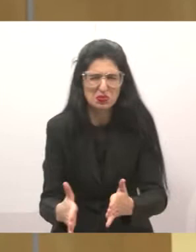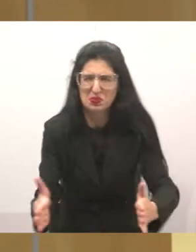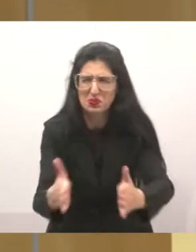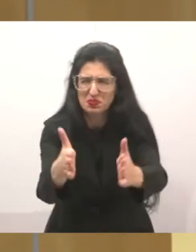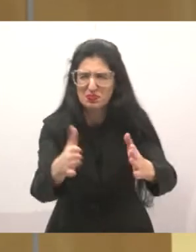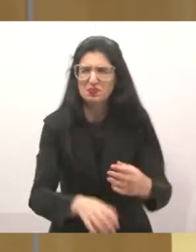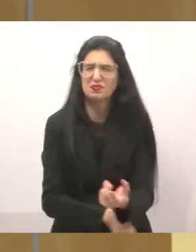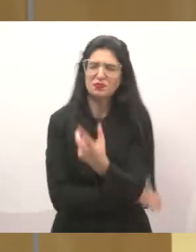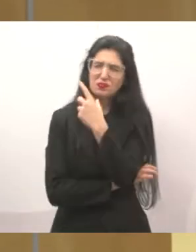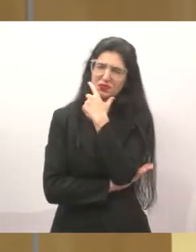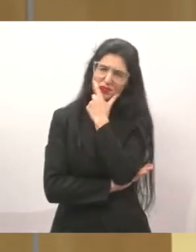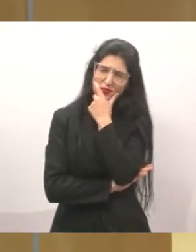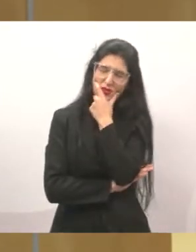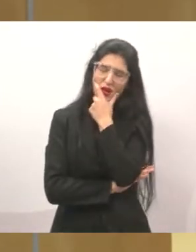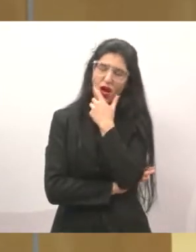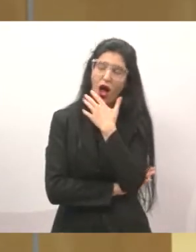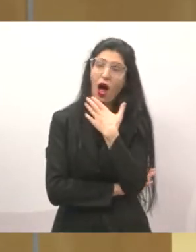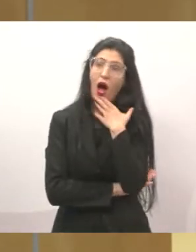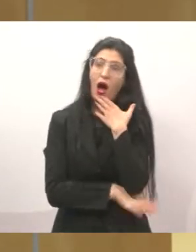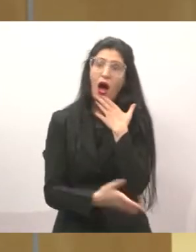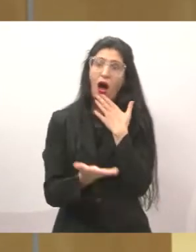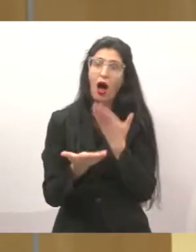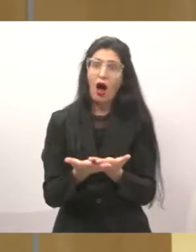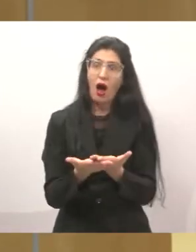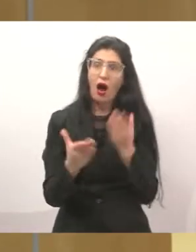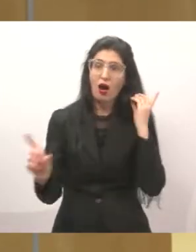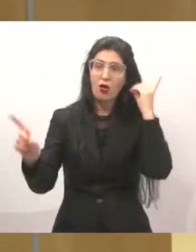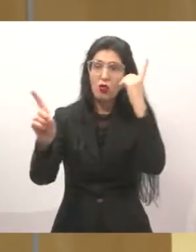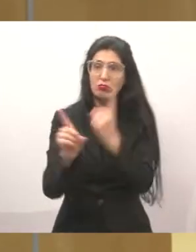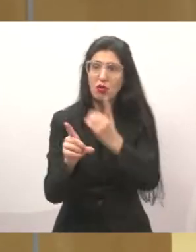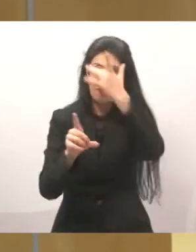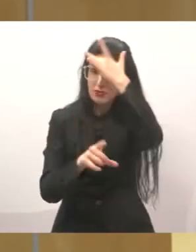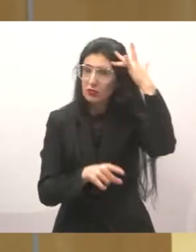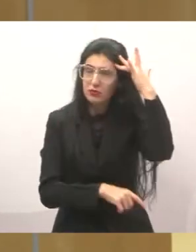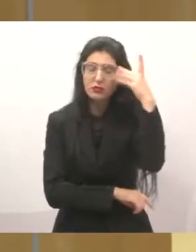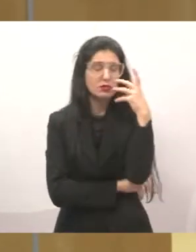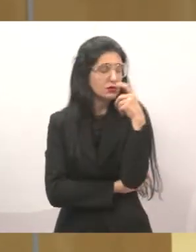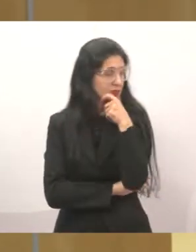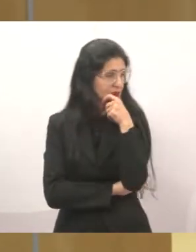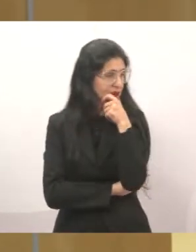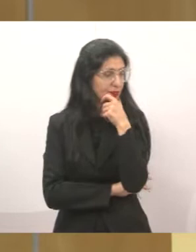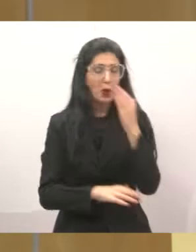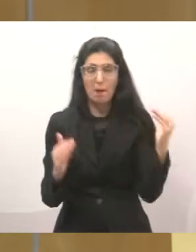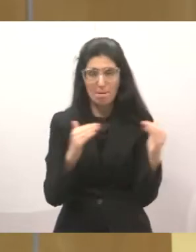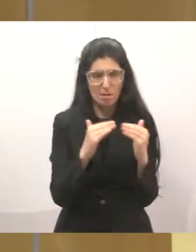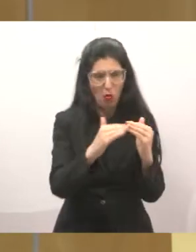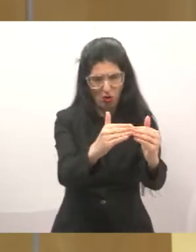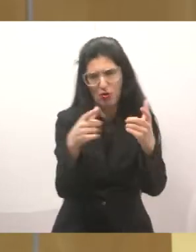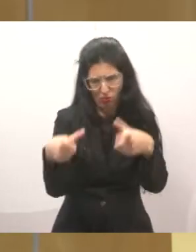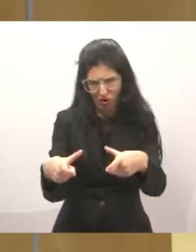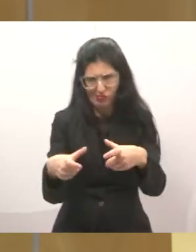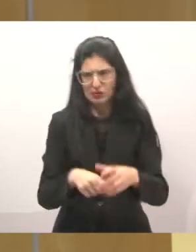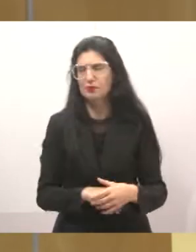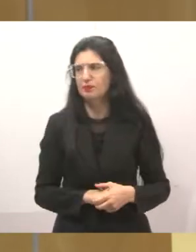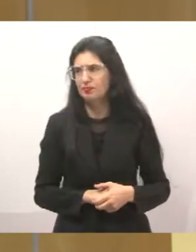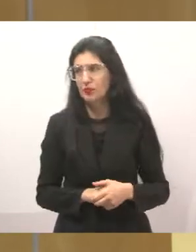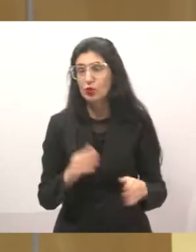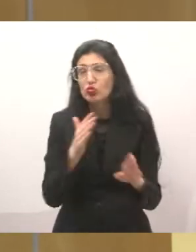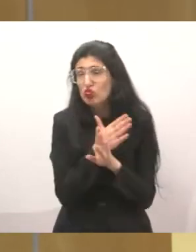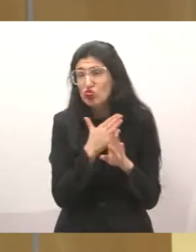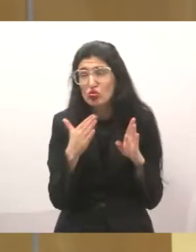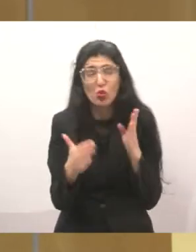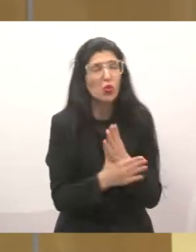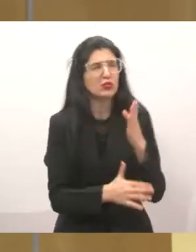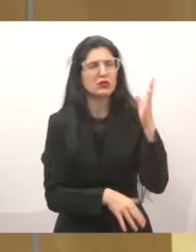E fiquei surpreso, encontrei com alguns moradores ali daquela região. E todos aqui